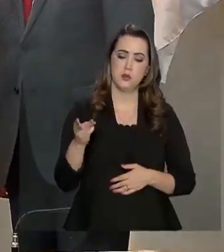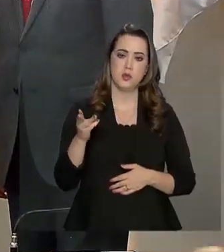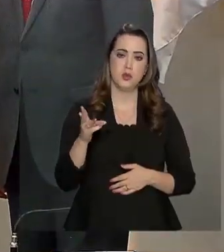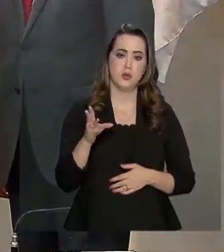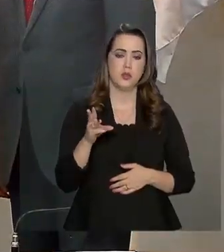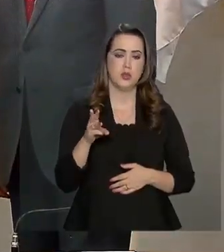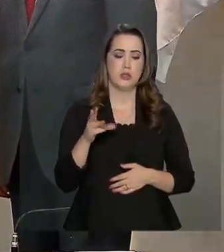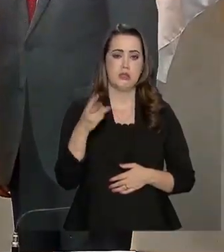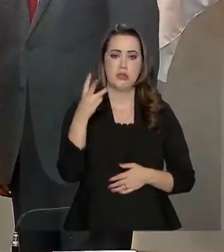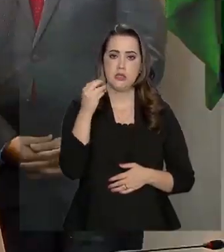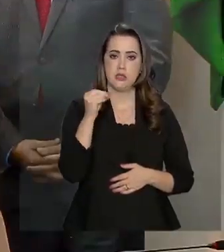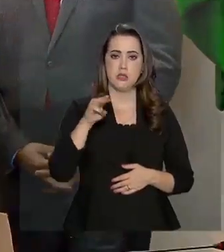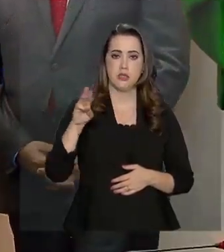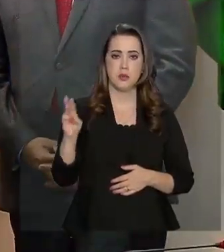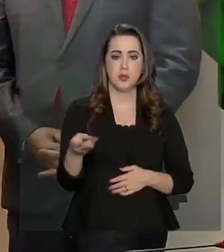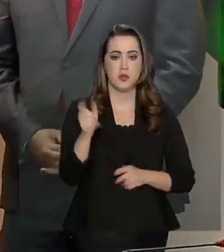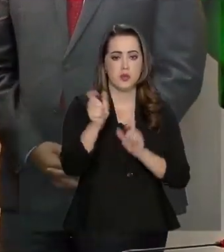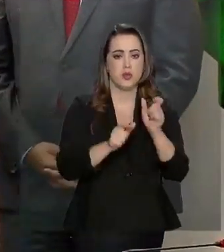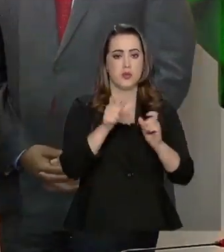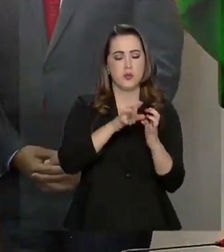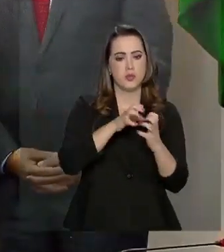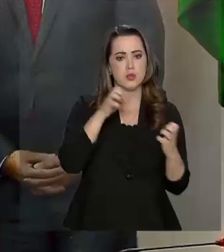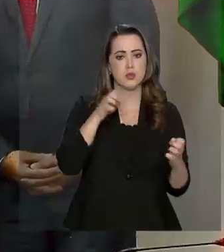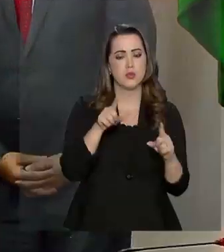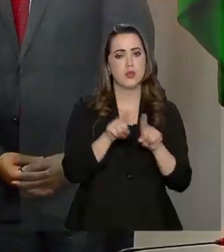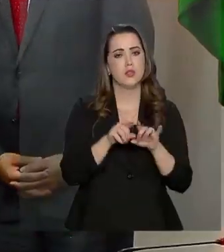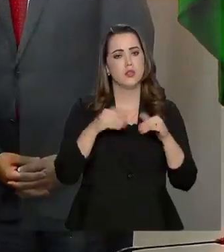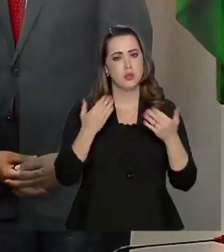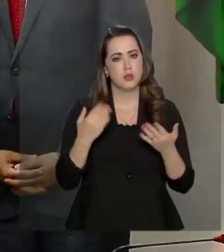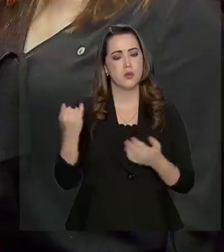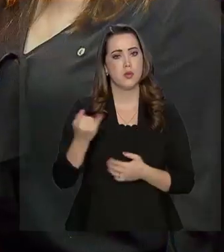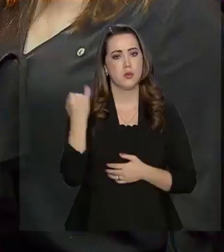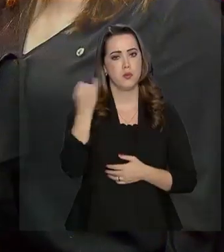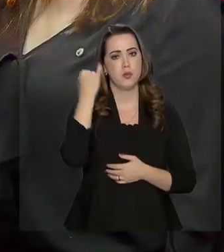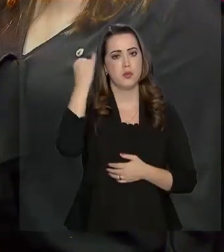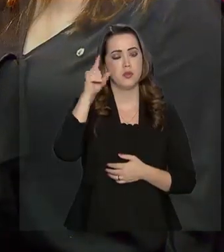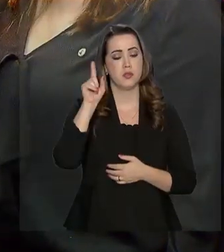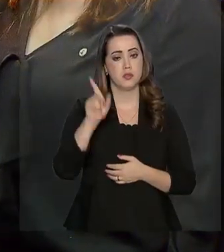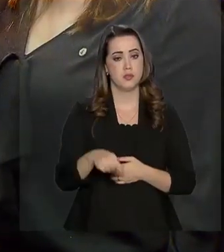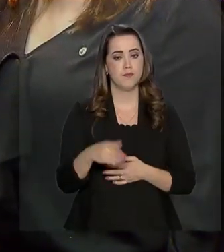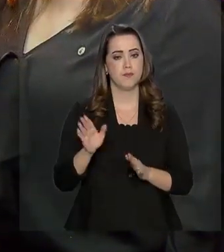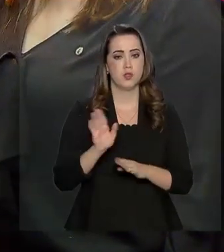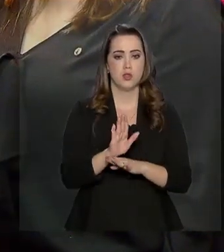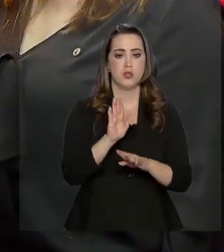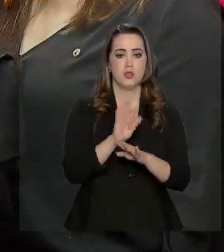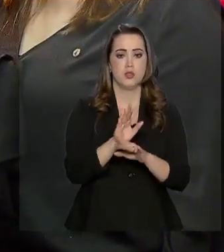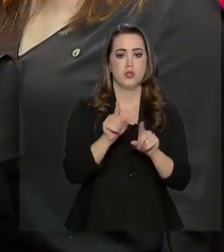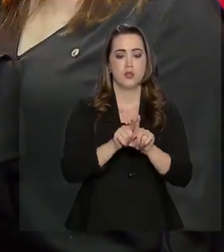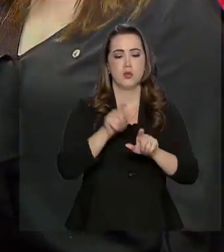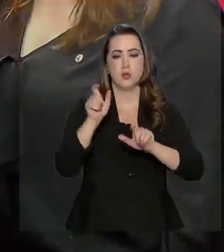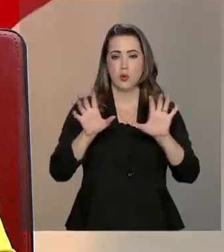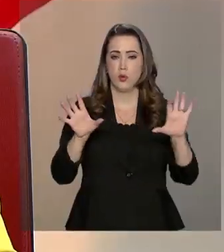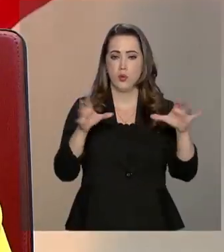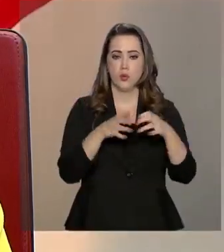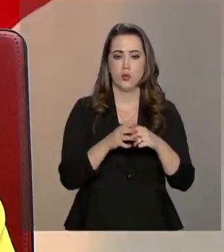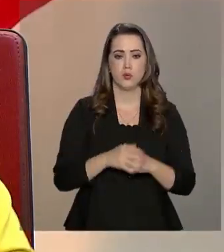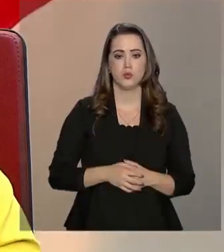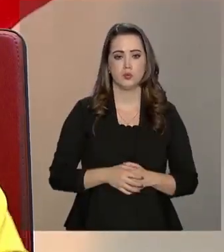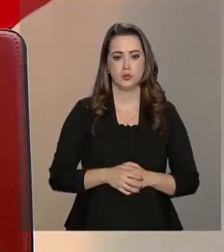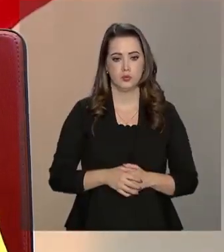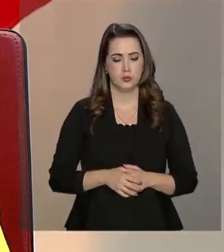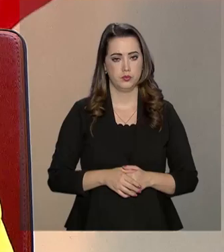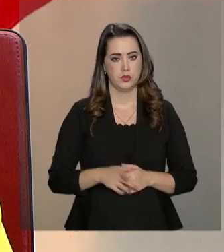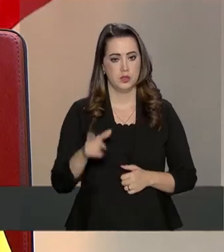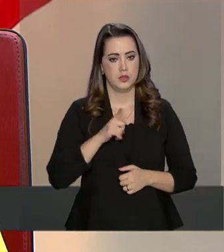número que só deve crescer daqui para frente. Por isso, a importância de aumentar o apoio oferecido a esse grupo. Nós temos